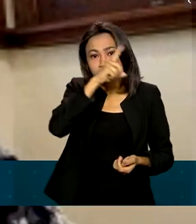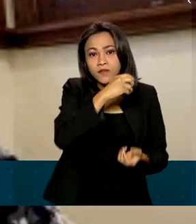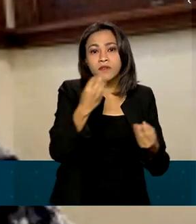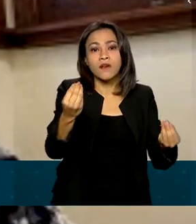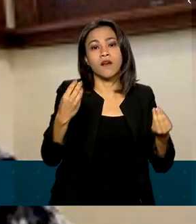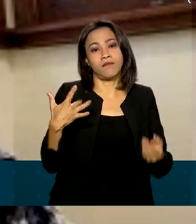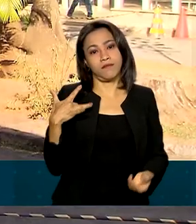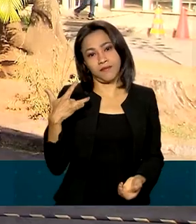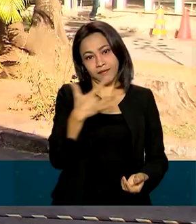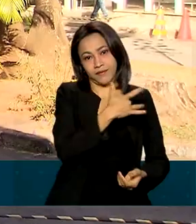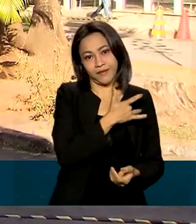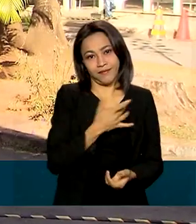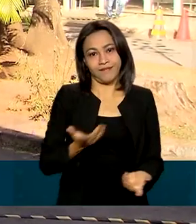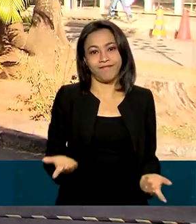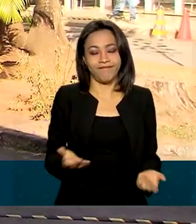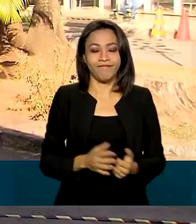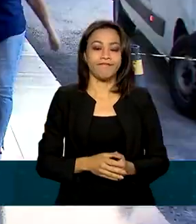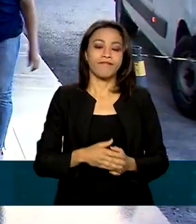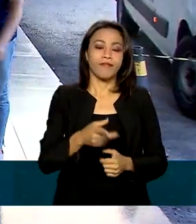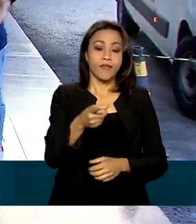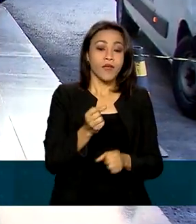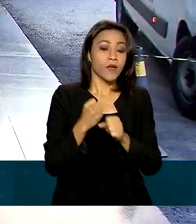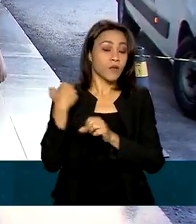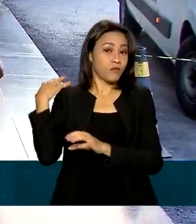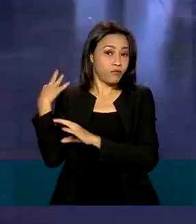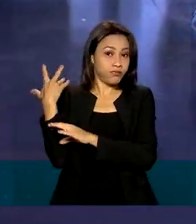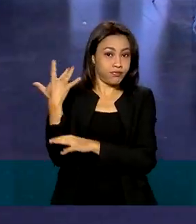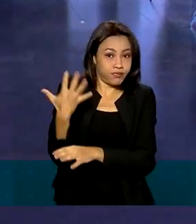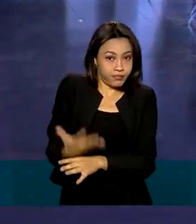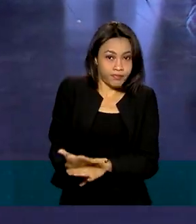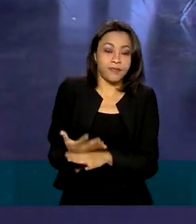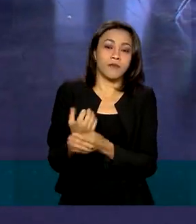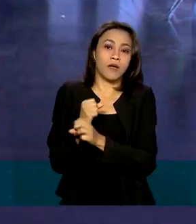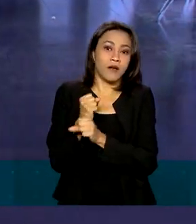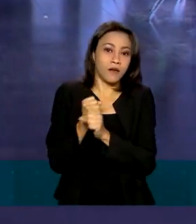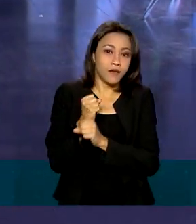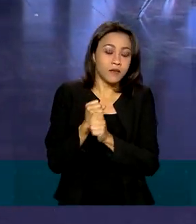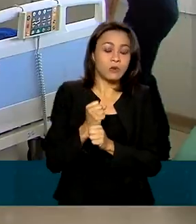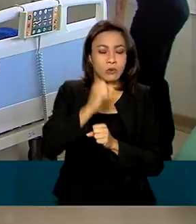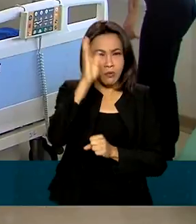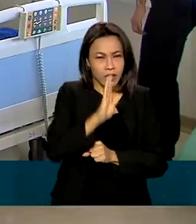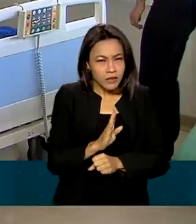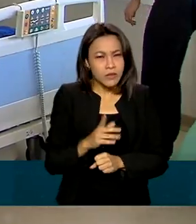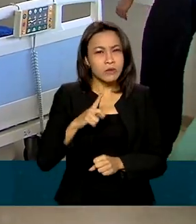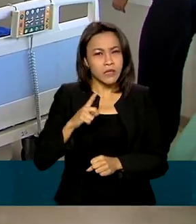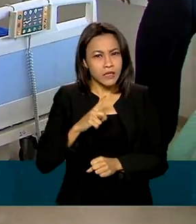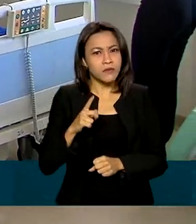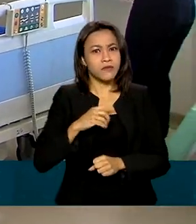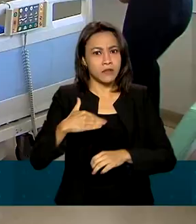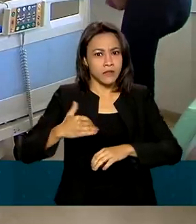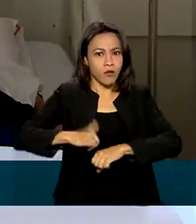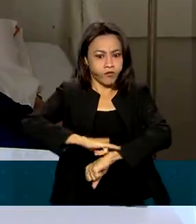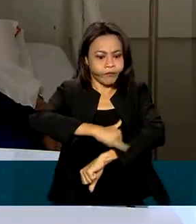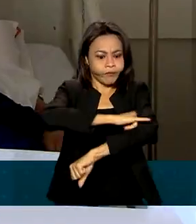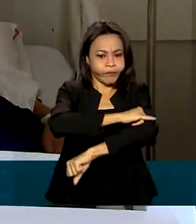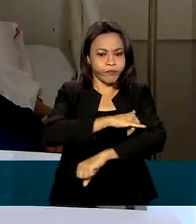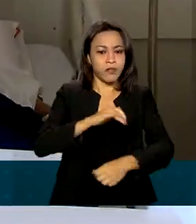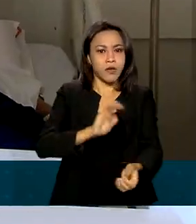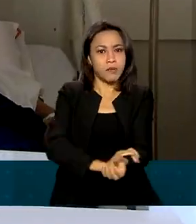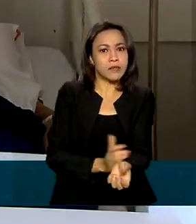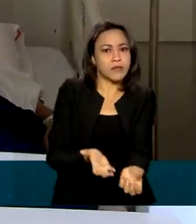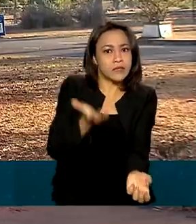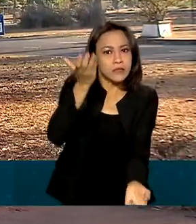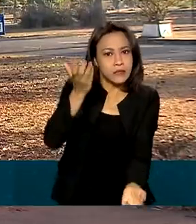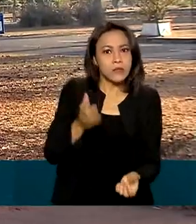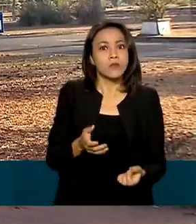manter essa perda. Nos últimos anos, o Brasil registrou aumento nos índices de obesidade, diabetes e hipertensão, doenças